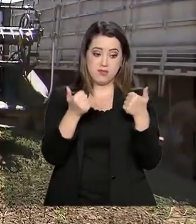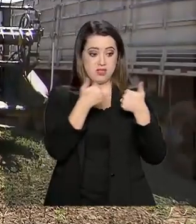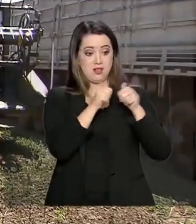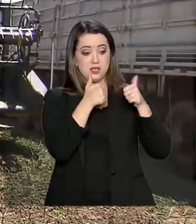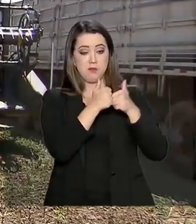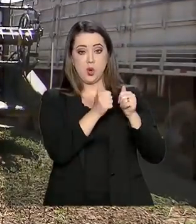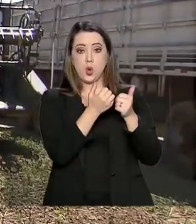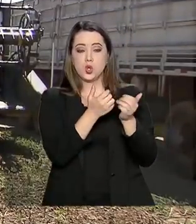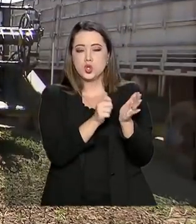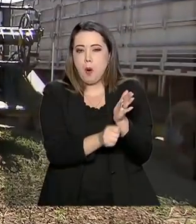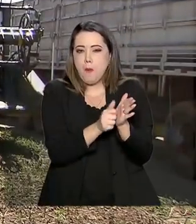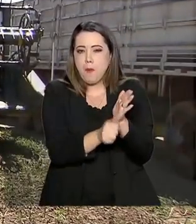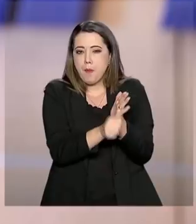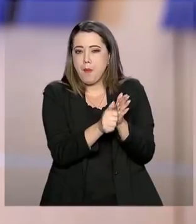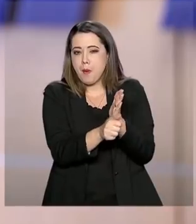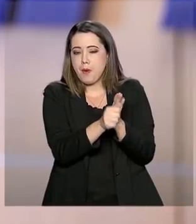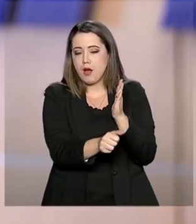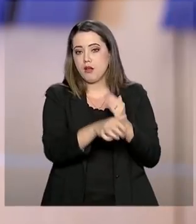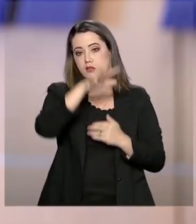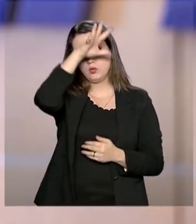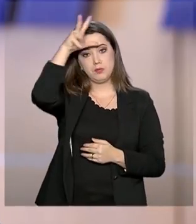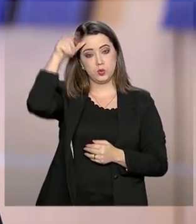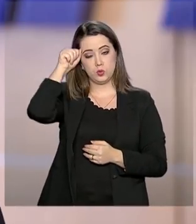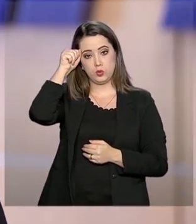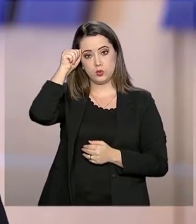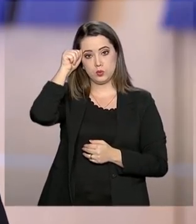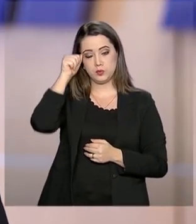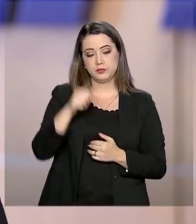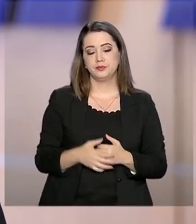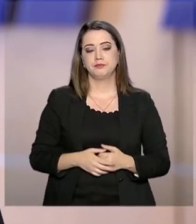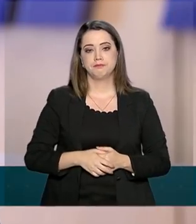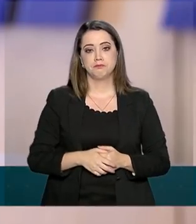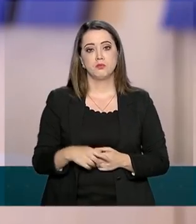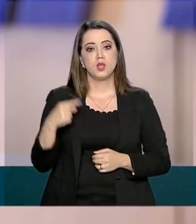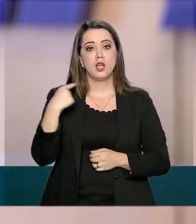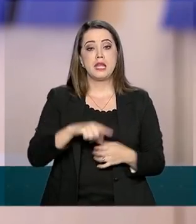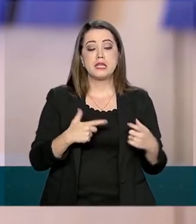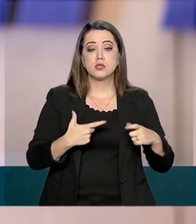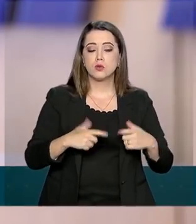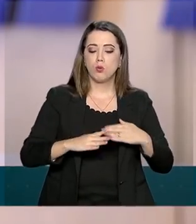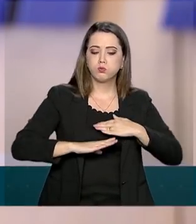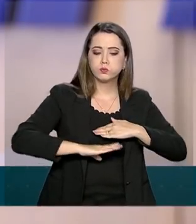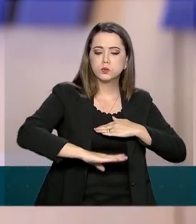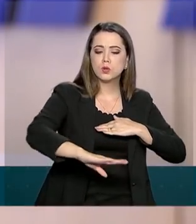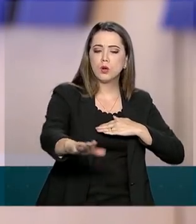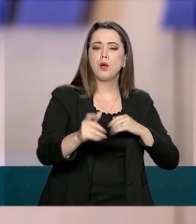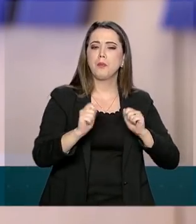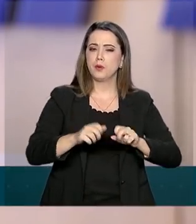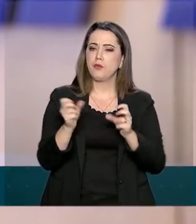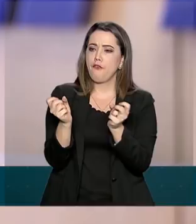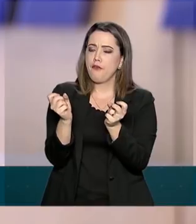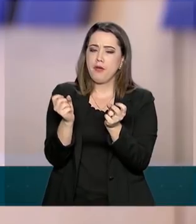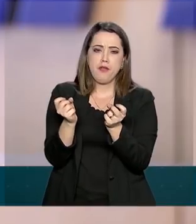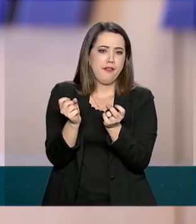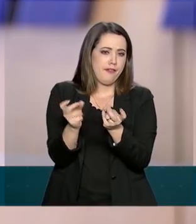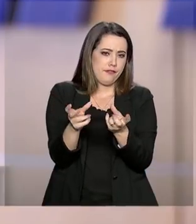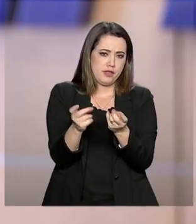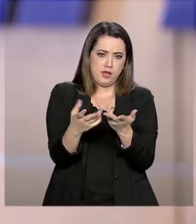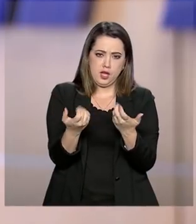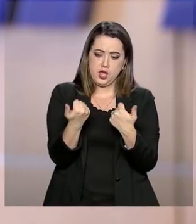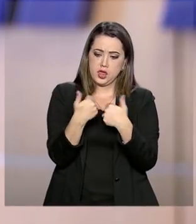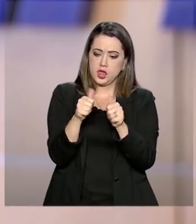safra de grãos do Mato Grosso. Essa rodovia vai permitir exportar uma quantidade de grãos muito grande a partir da sua conclusão da